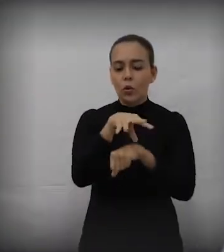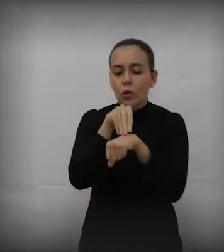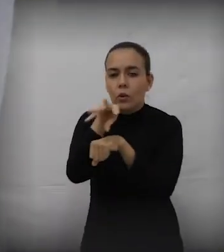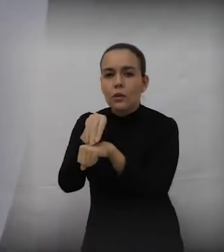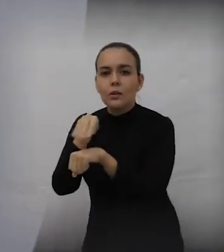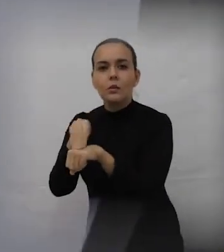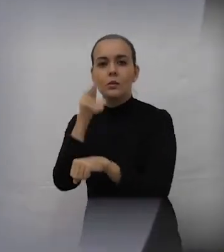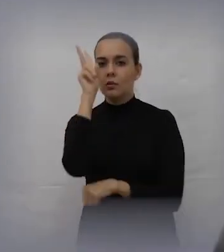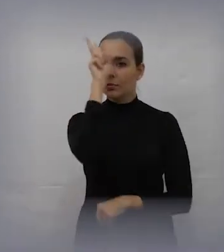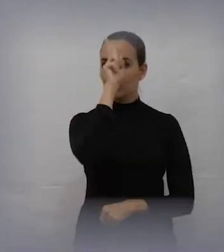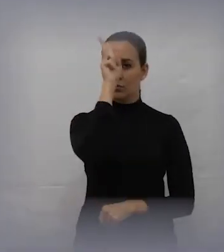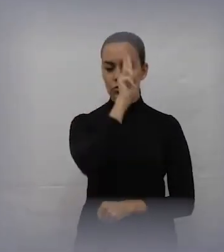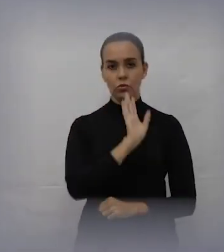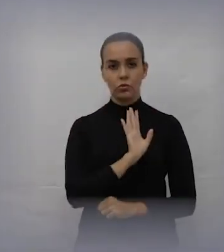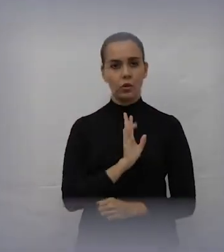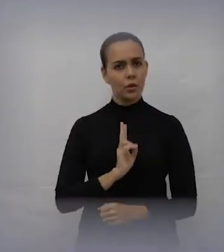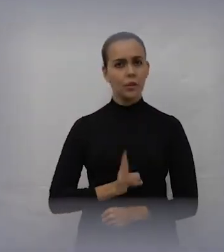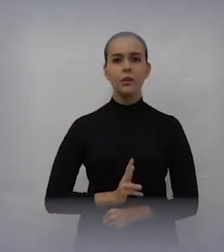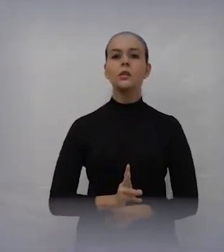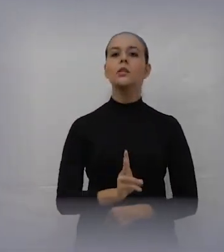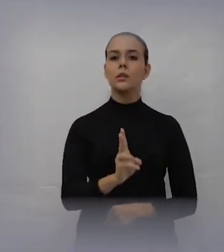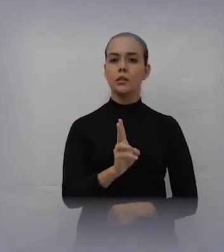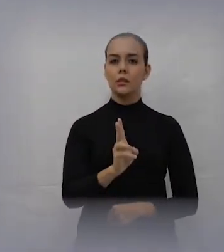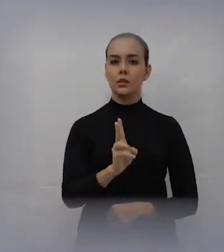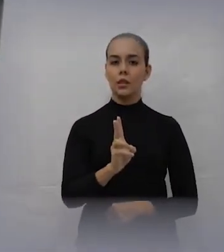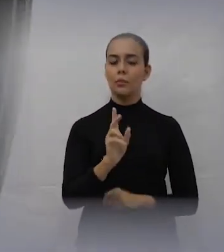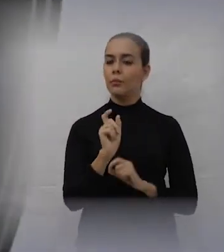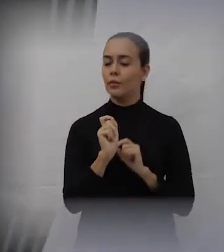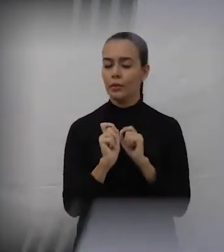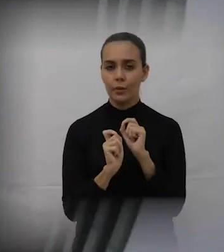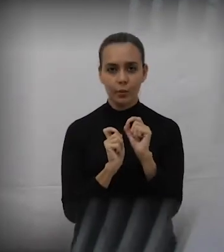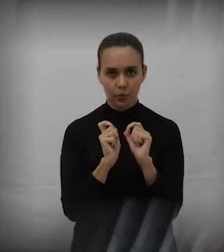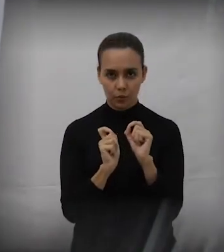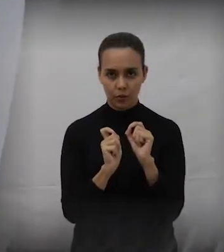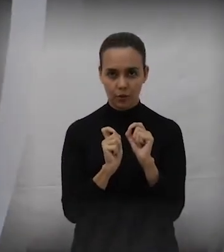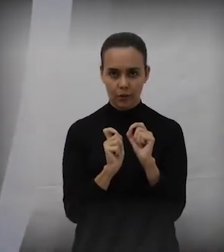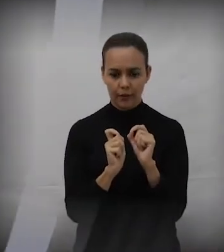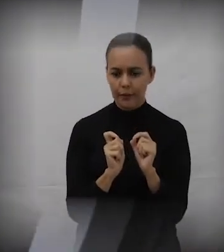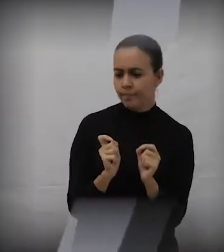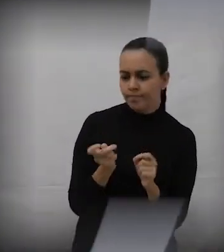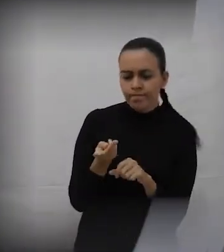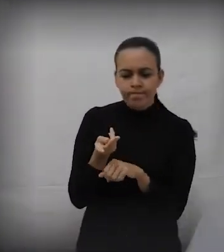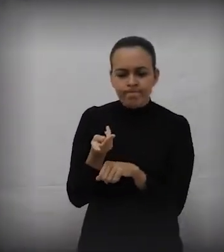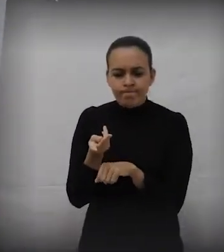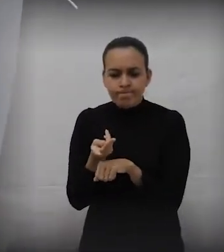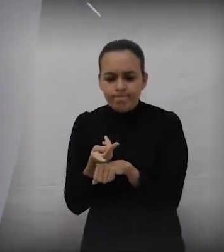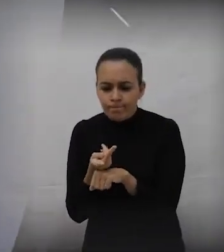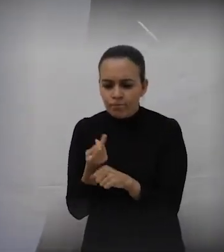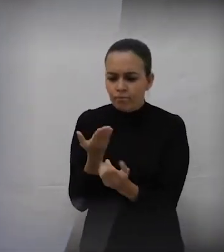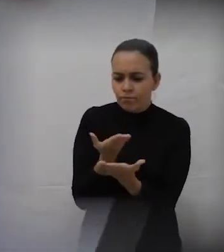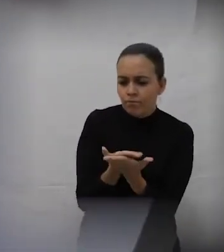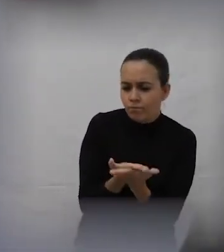verdade deve ser considerada uma questão de justiça. e